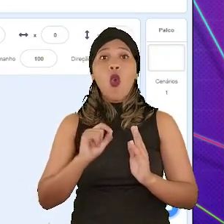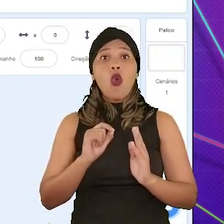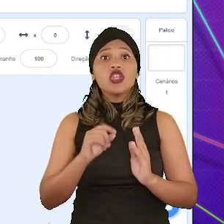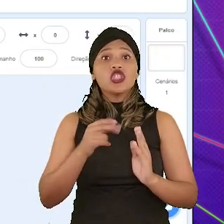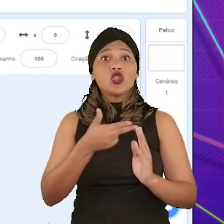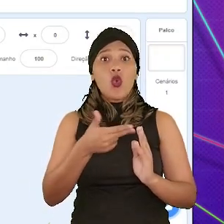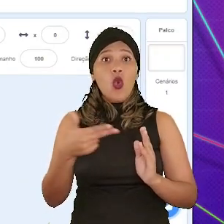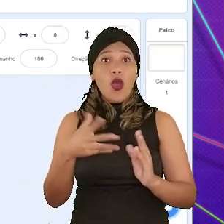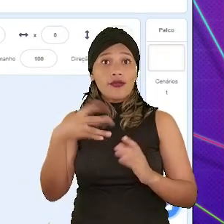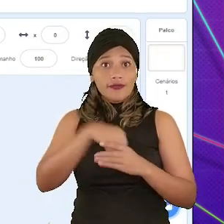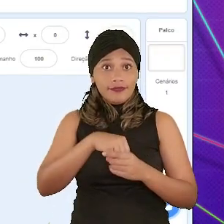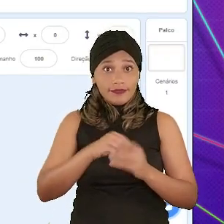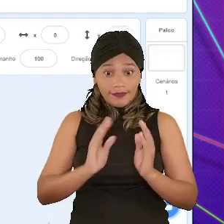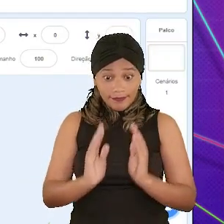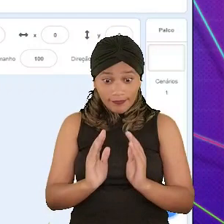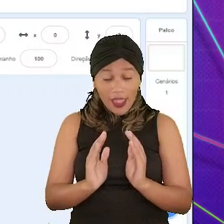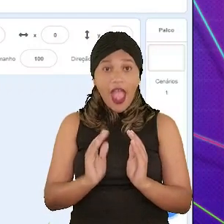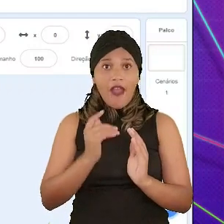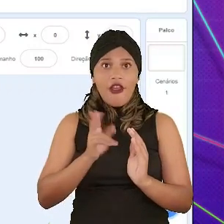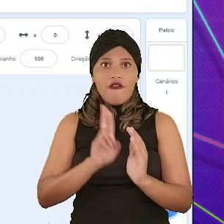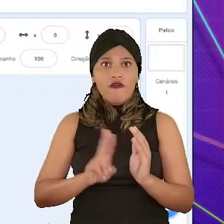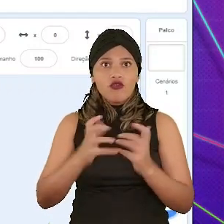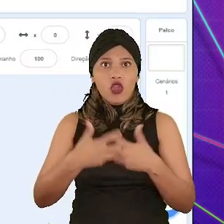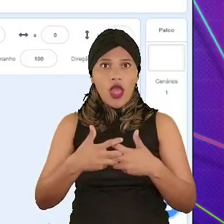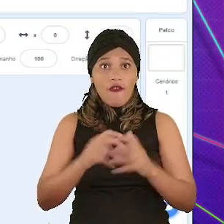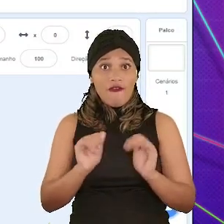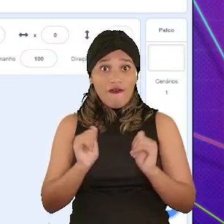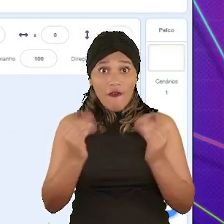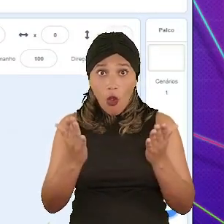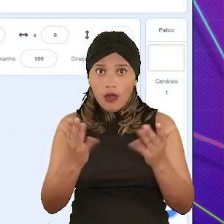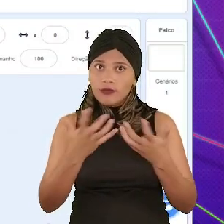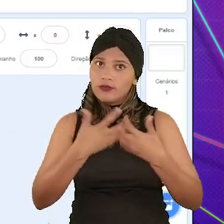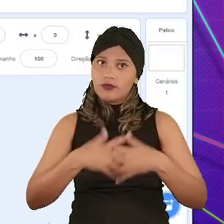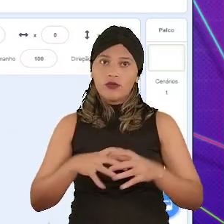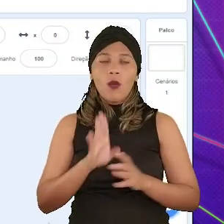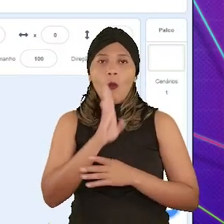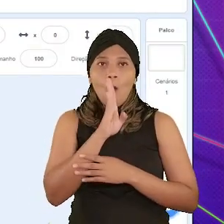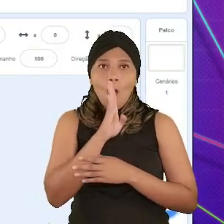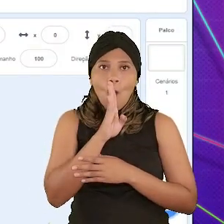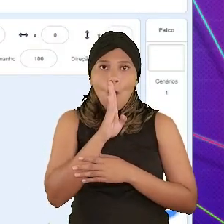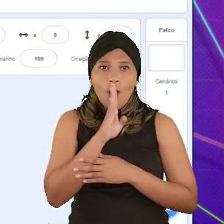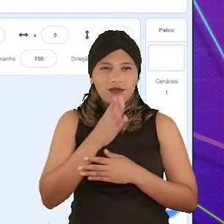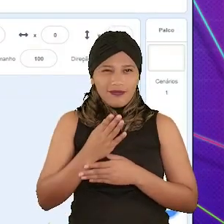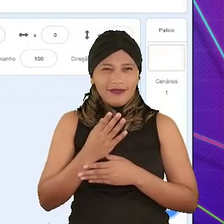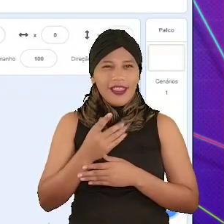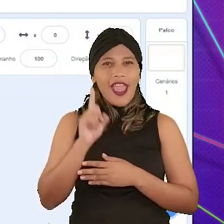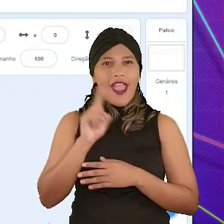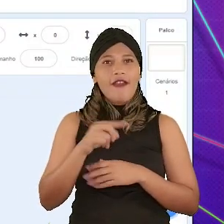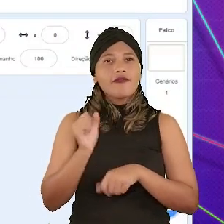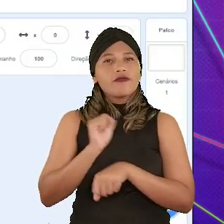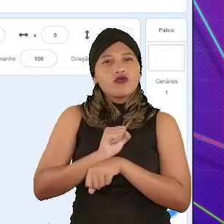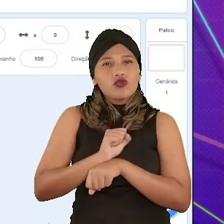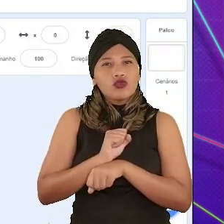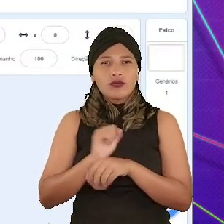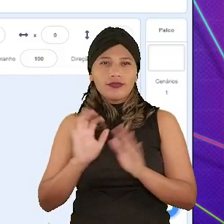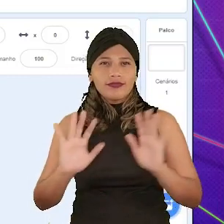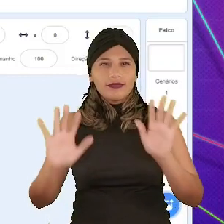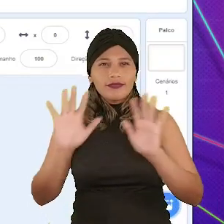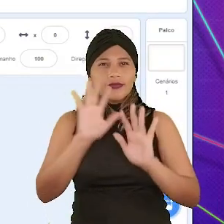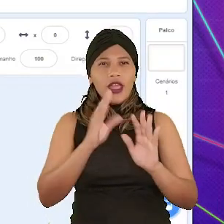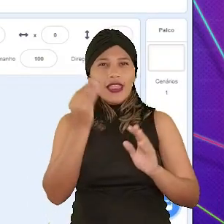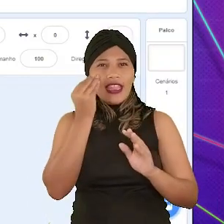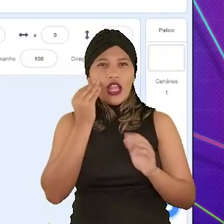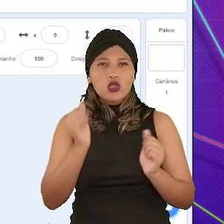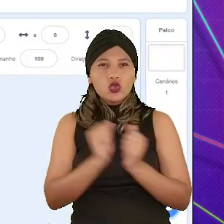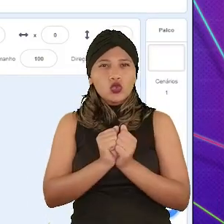que tem um formato onde só as coisas que estão dentro dele vão funcionar, de forma que não existe uma conexão após ele. É um bloco fechado, e nós